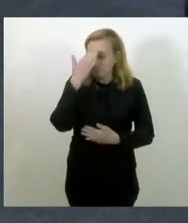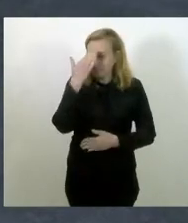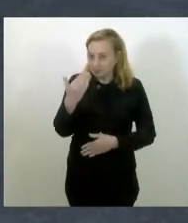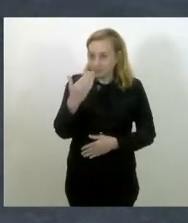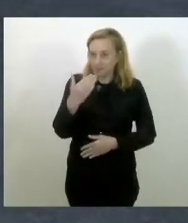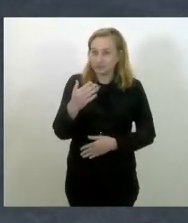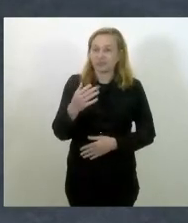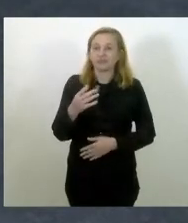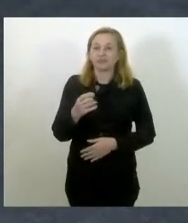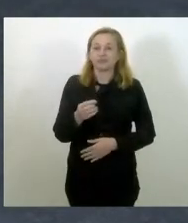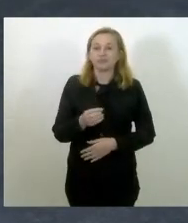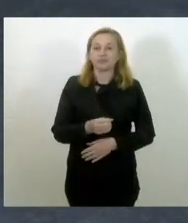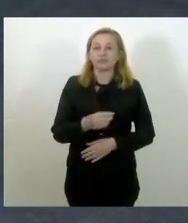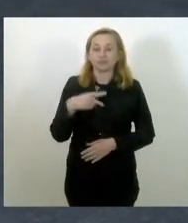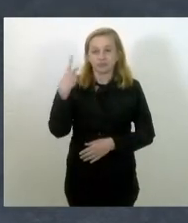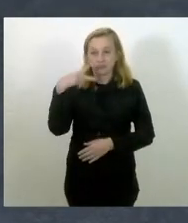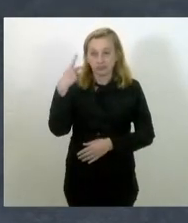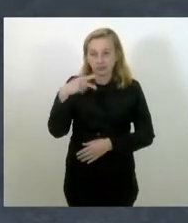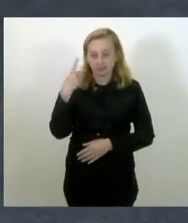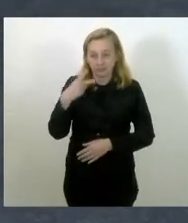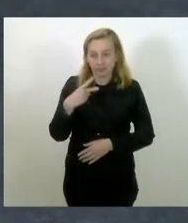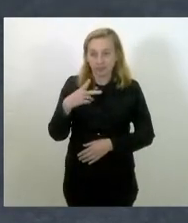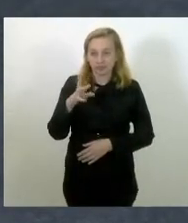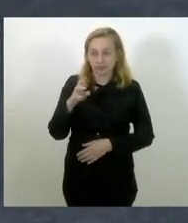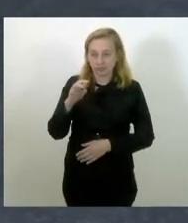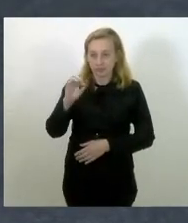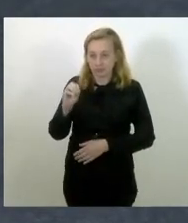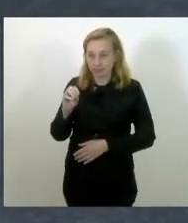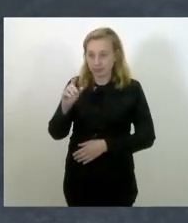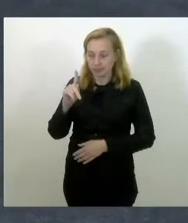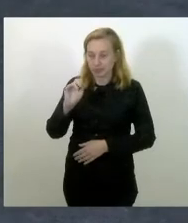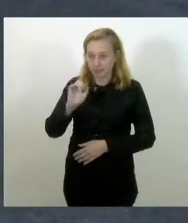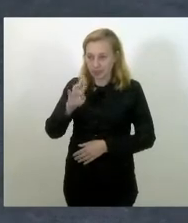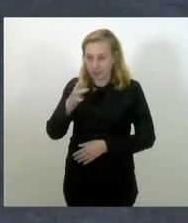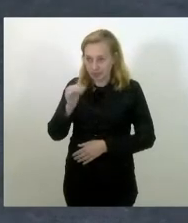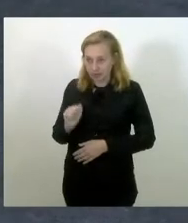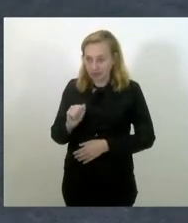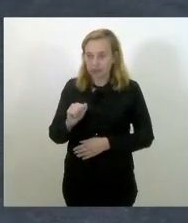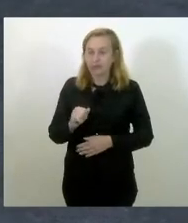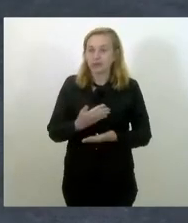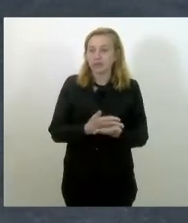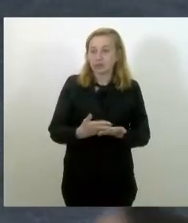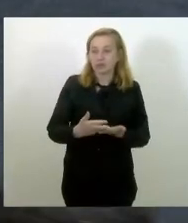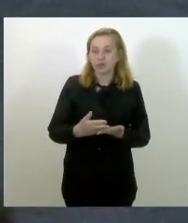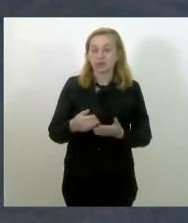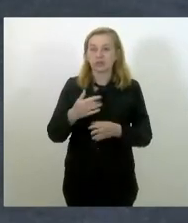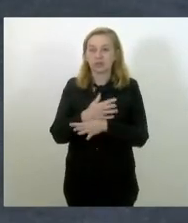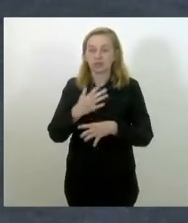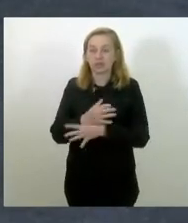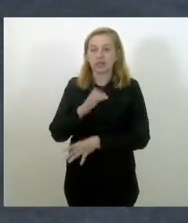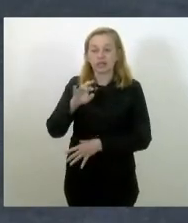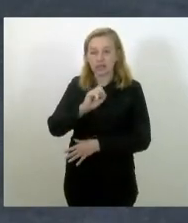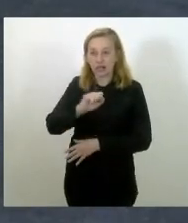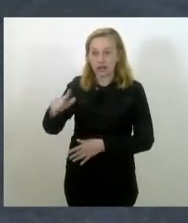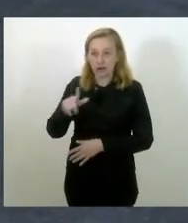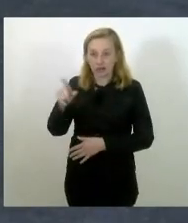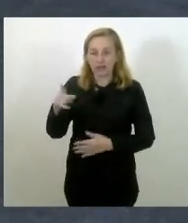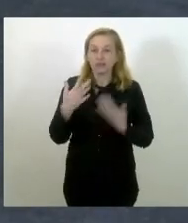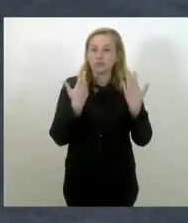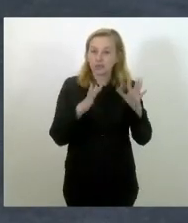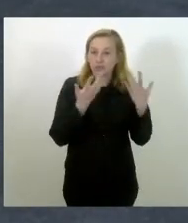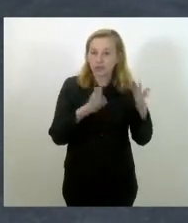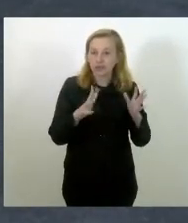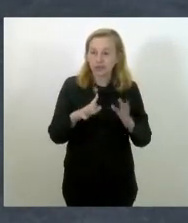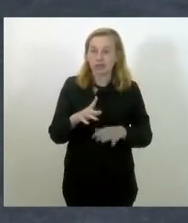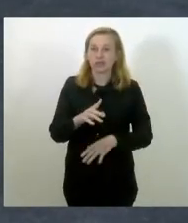Papelaria, que foi quem começou com essa ideia na cidade de Areal, saudar o Beto e o prefeito Gutinho que